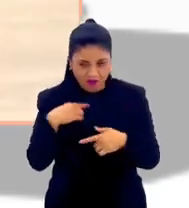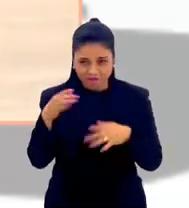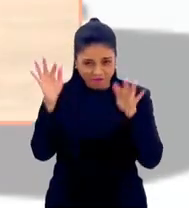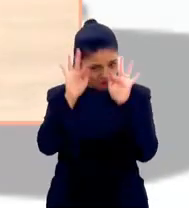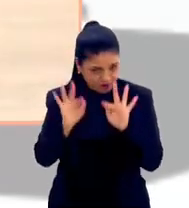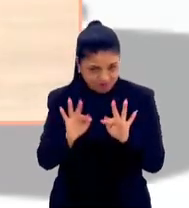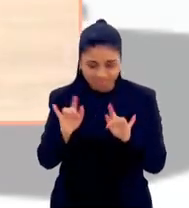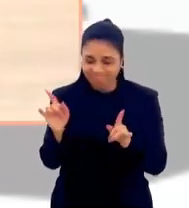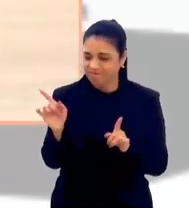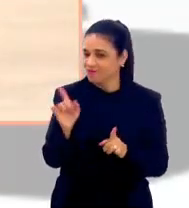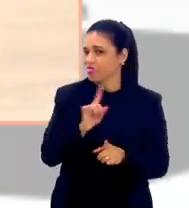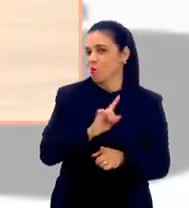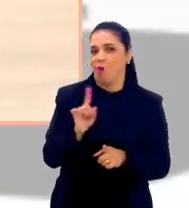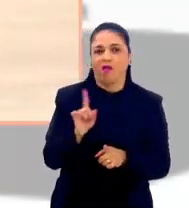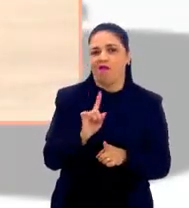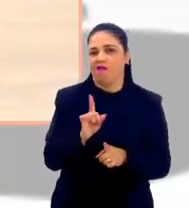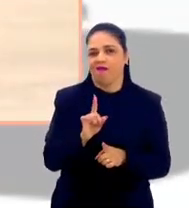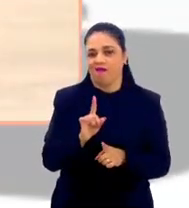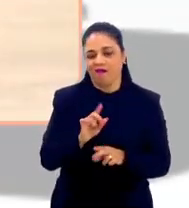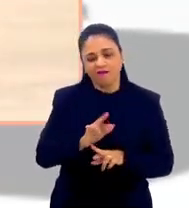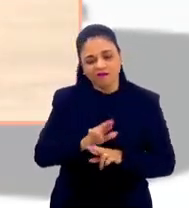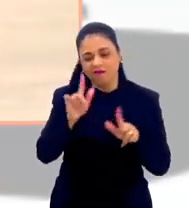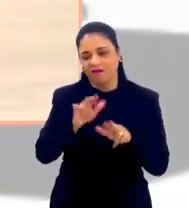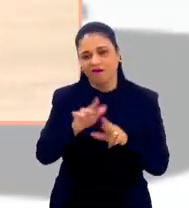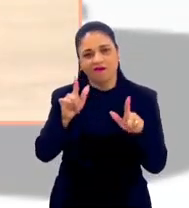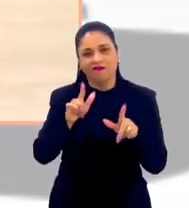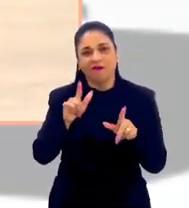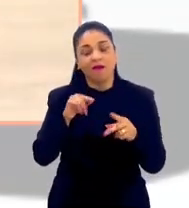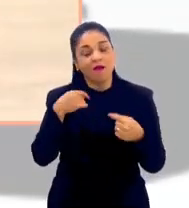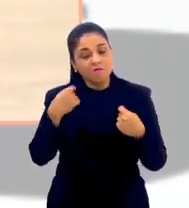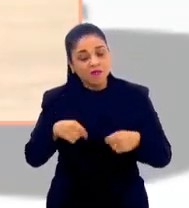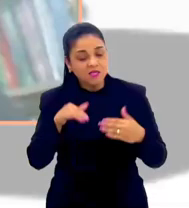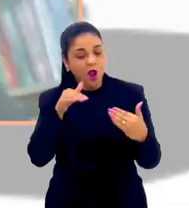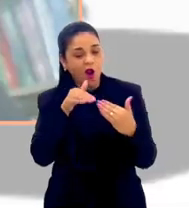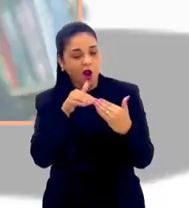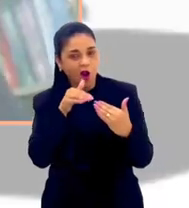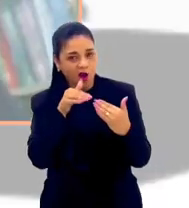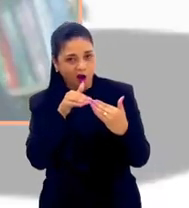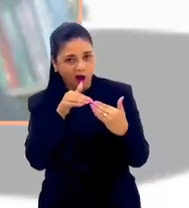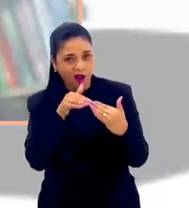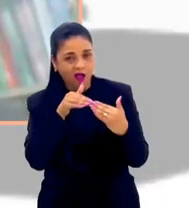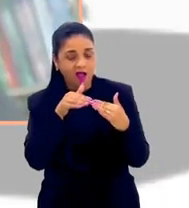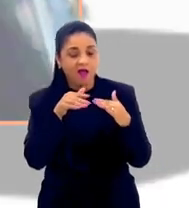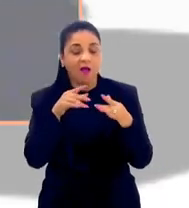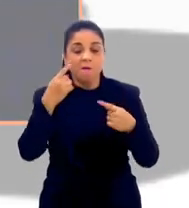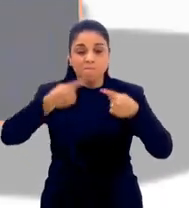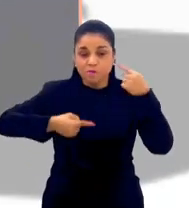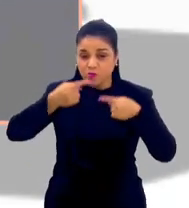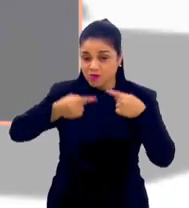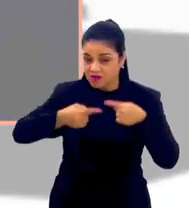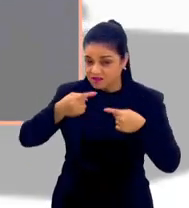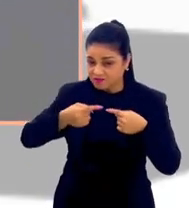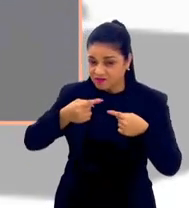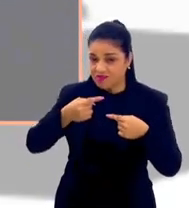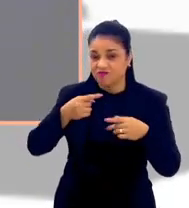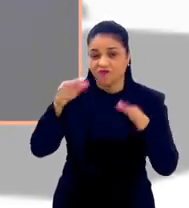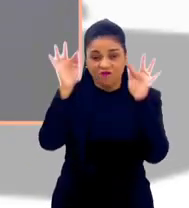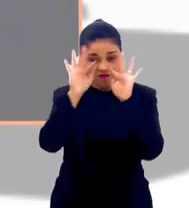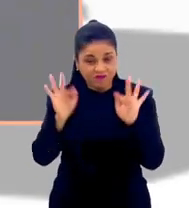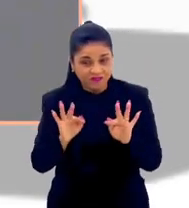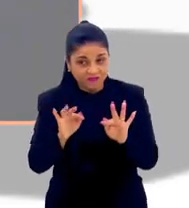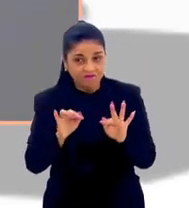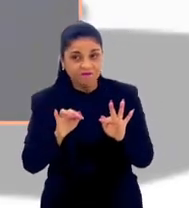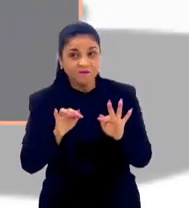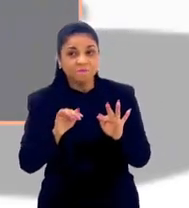Não é isso. Tem que haver coerência. Você quer trazer uma política de felicidade? Isso tem que ser pensado no nível